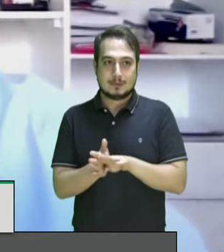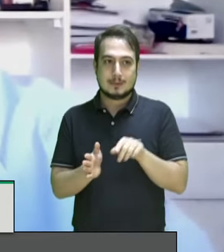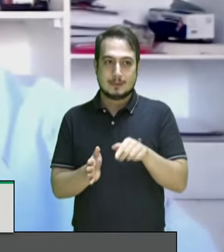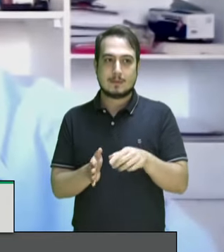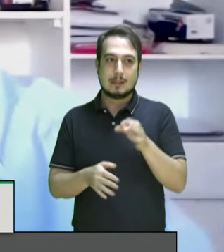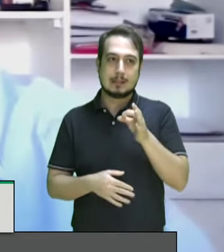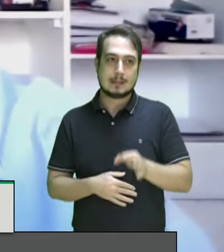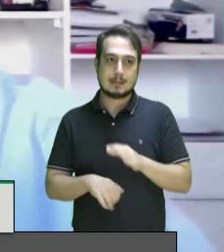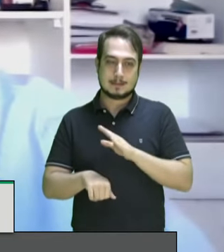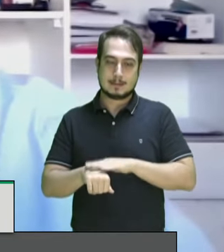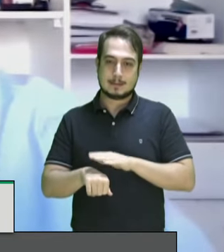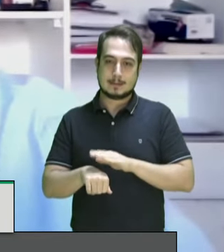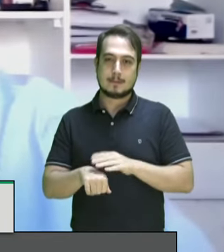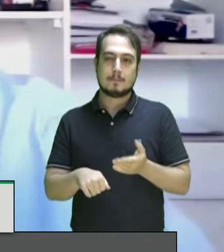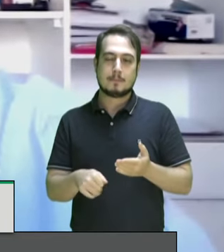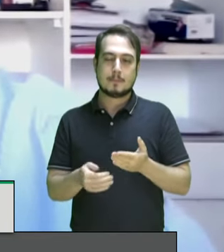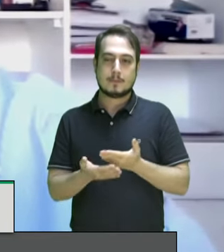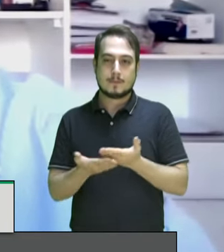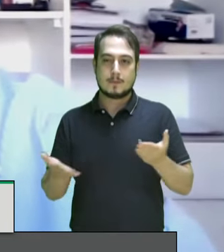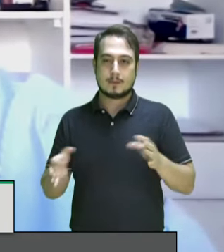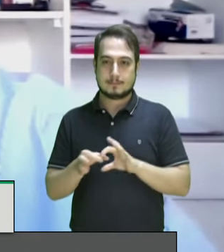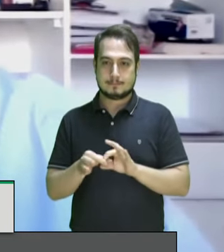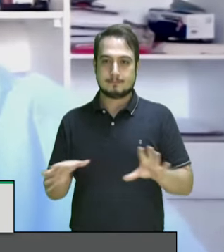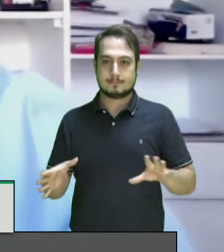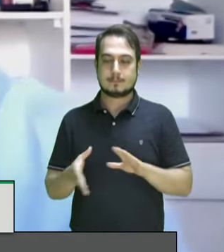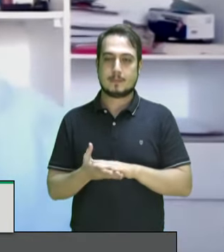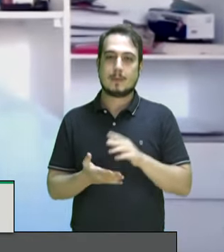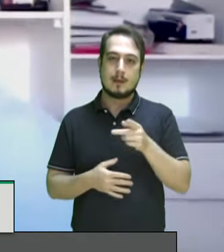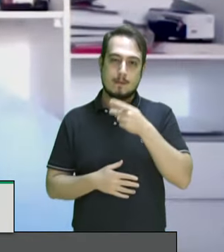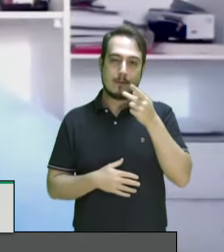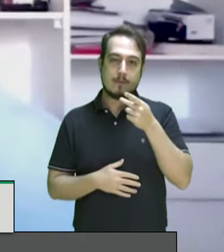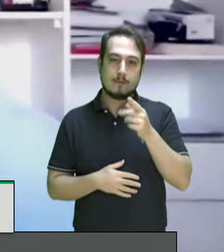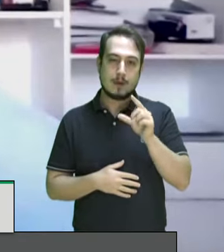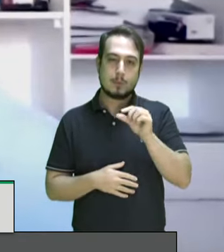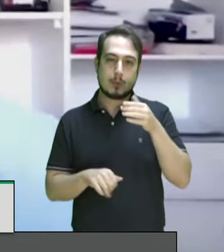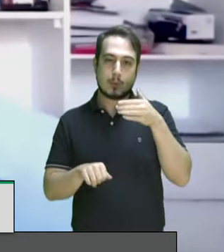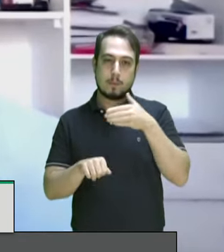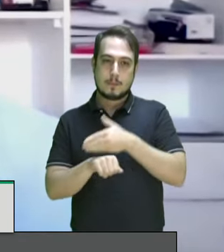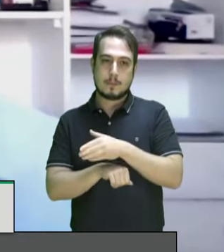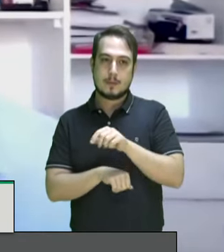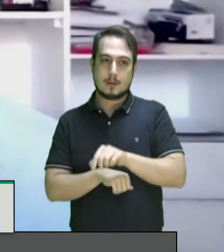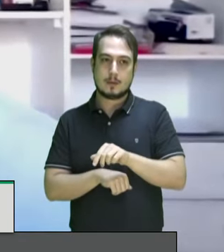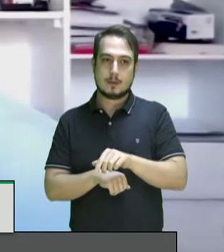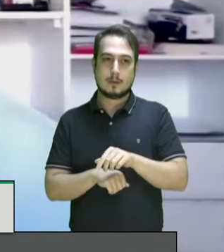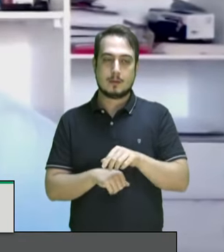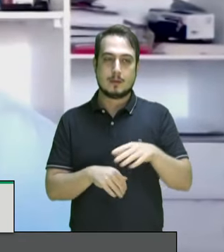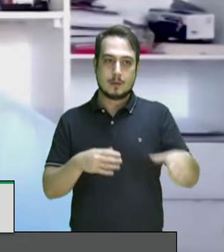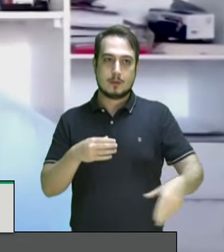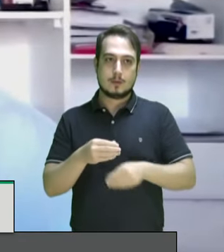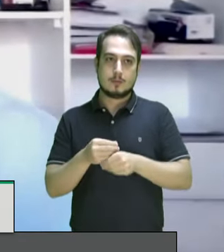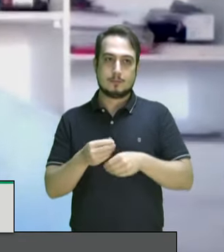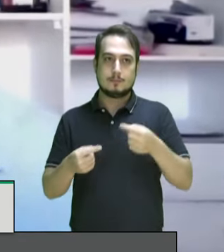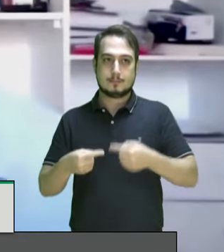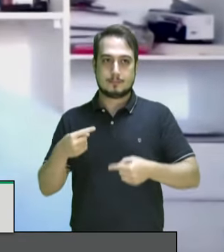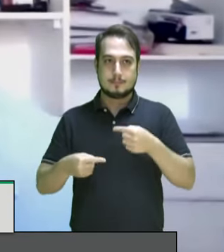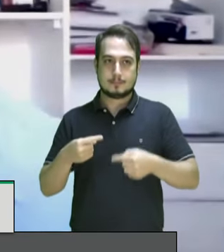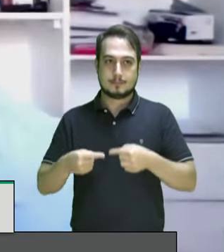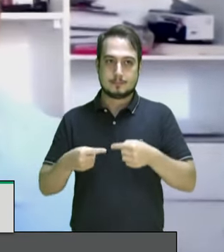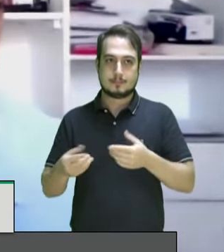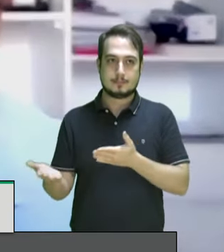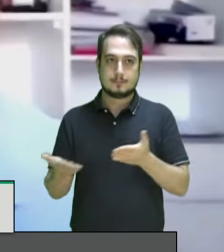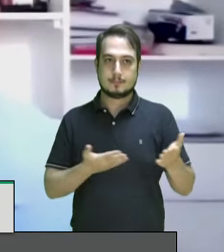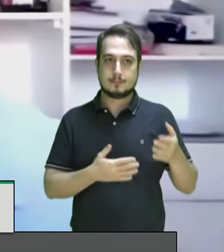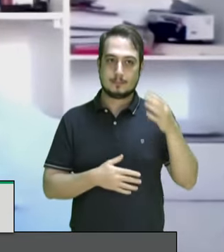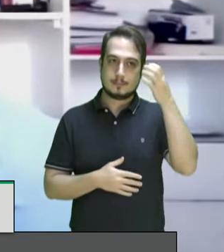eu certamente não posso negar a palavra para que a senhora também participe e contribua para esse debate. Com a